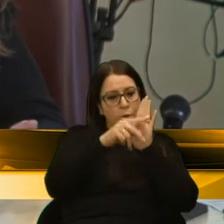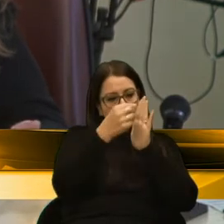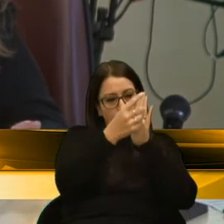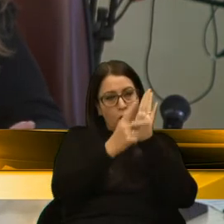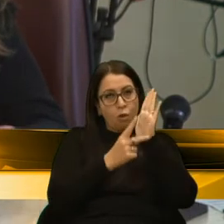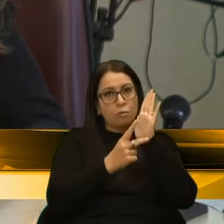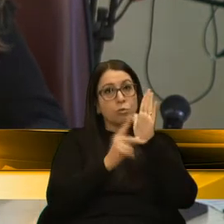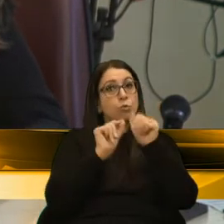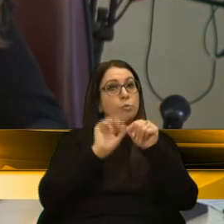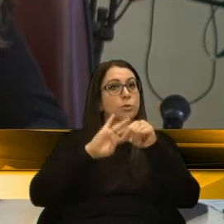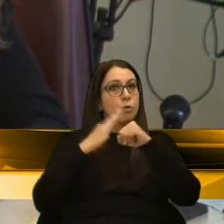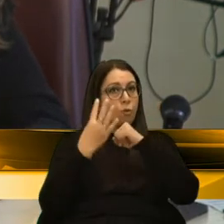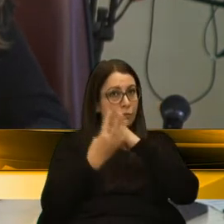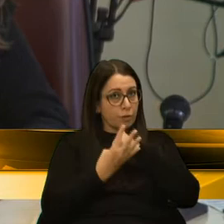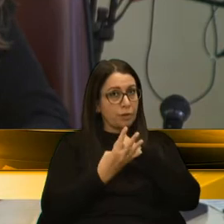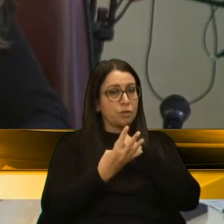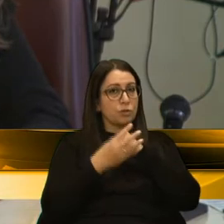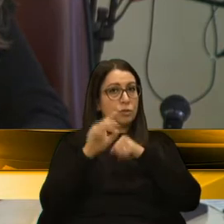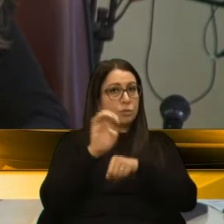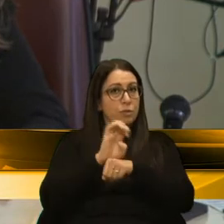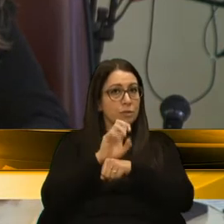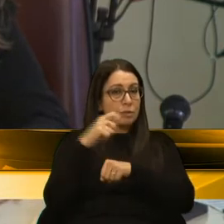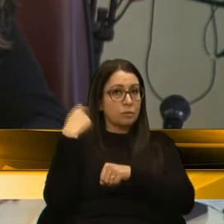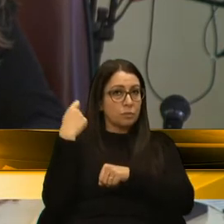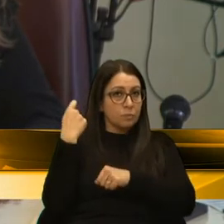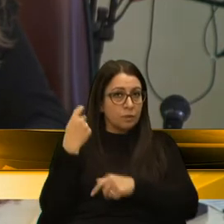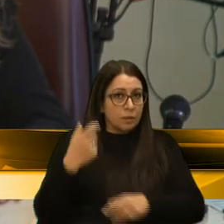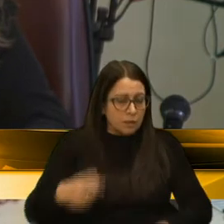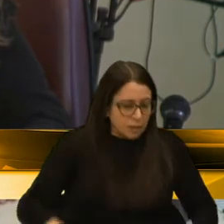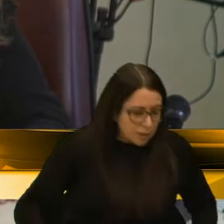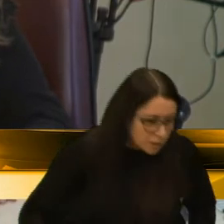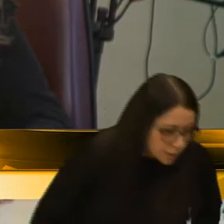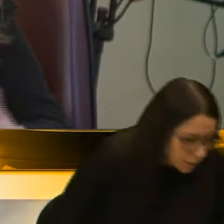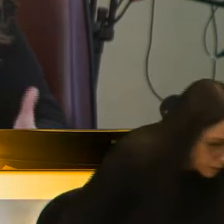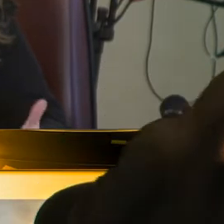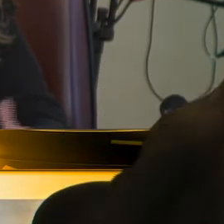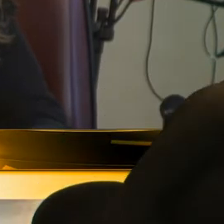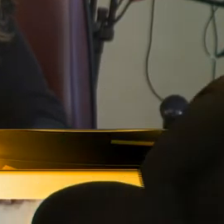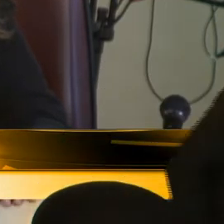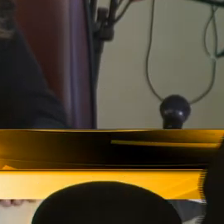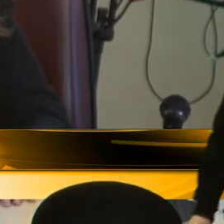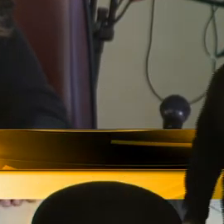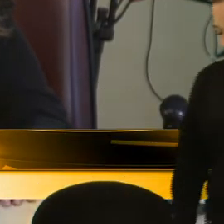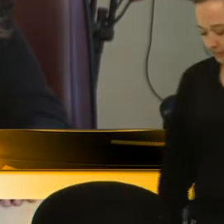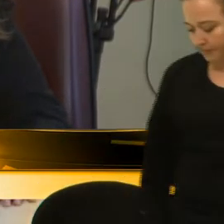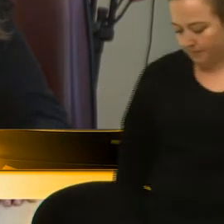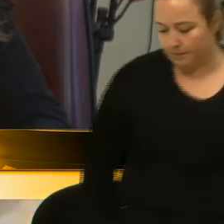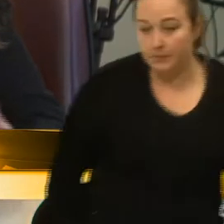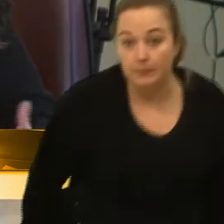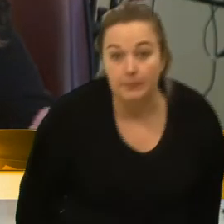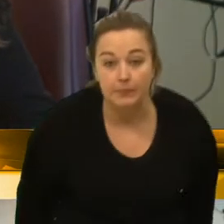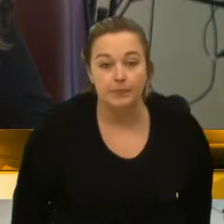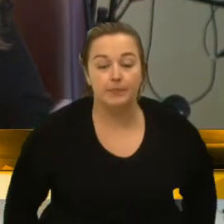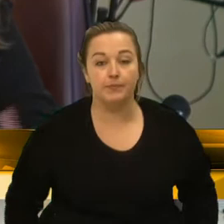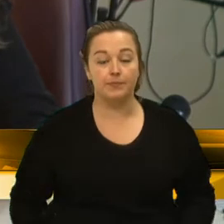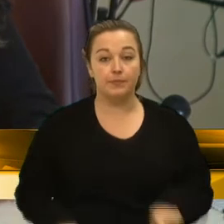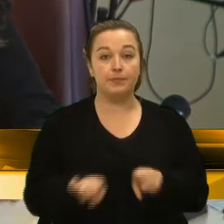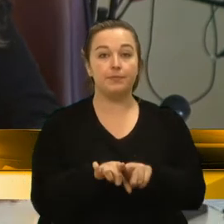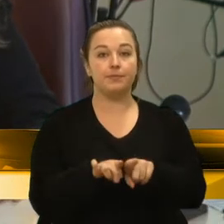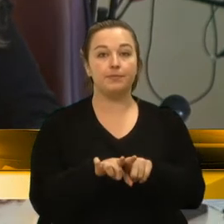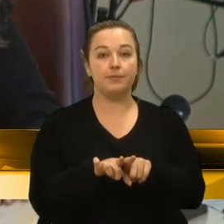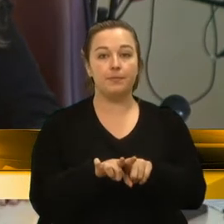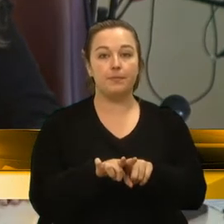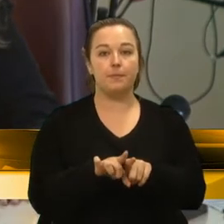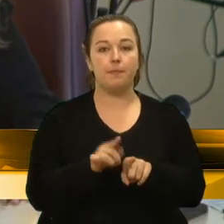do COVID no estado do Rio Grande do Sul, e ainda a nossa amiga aqui de